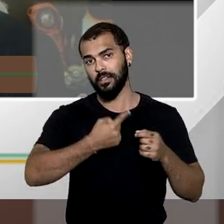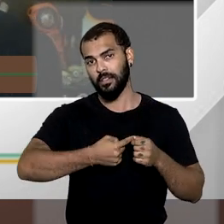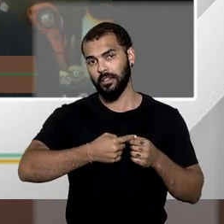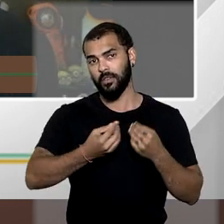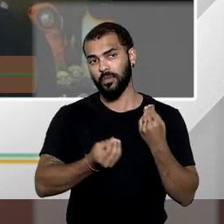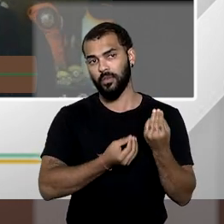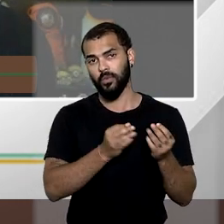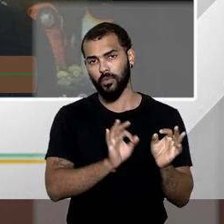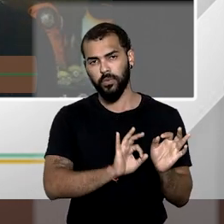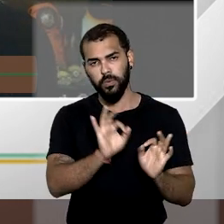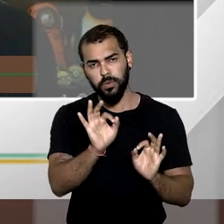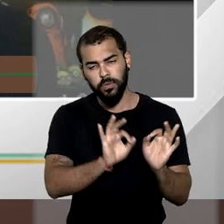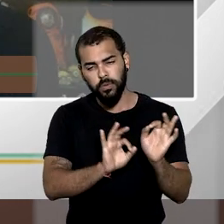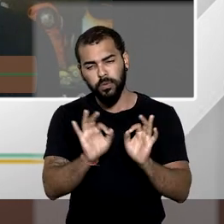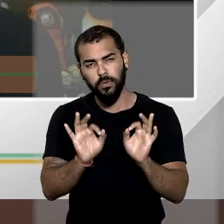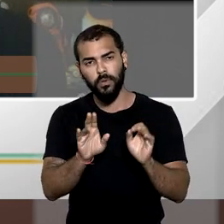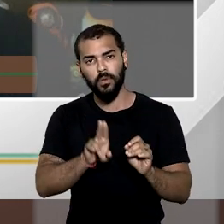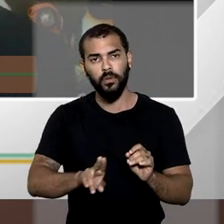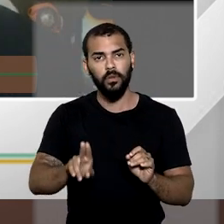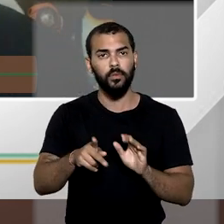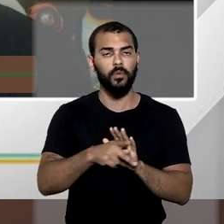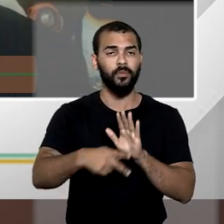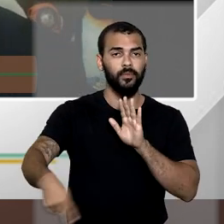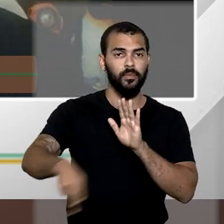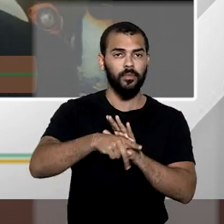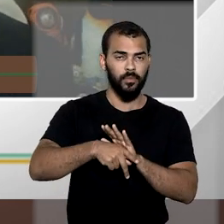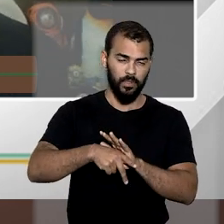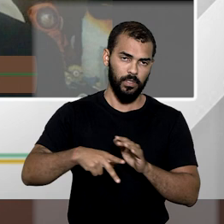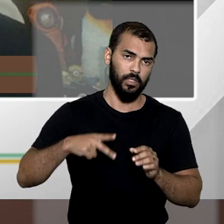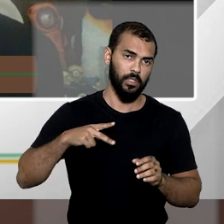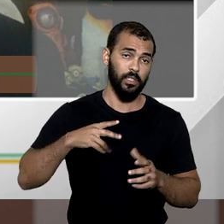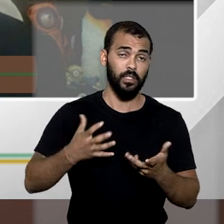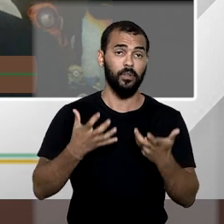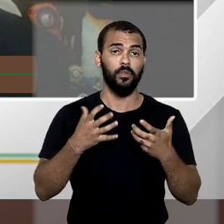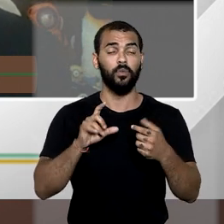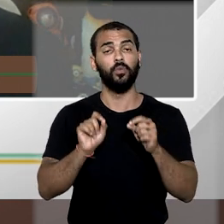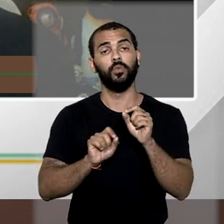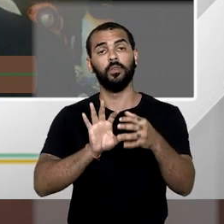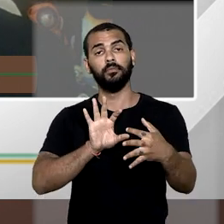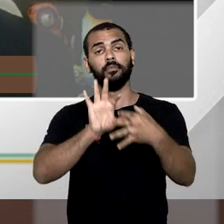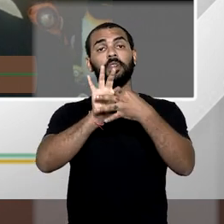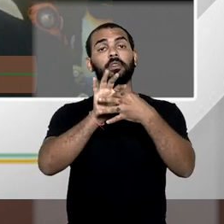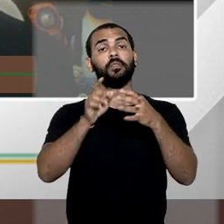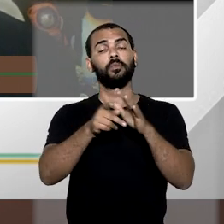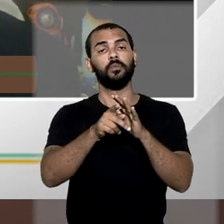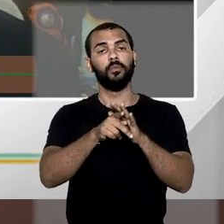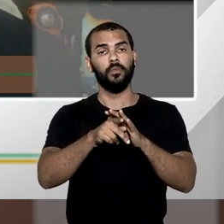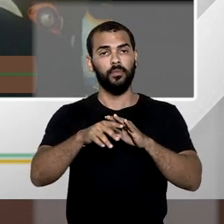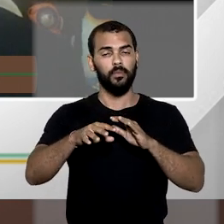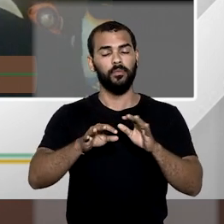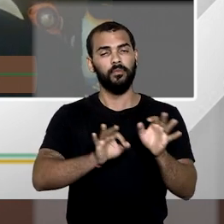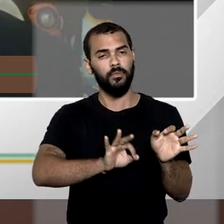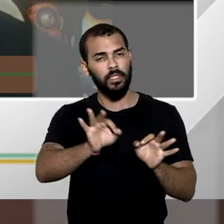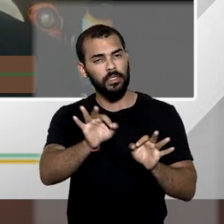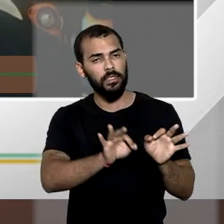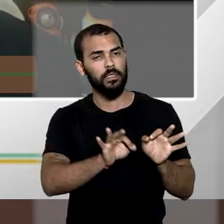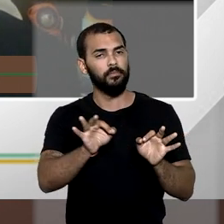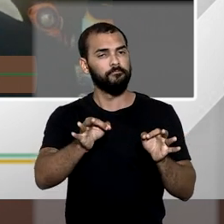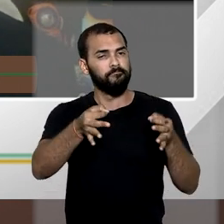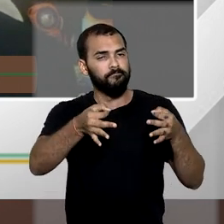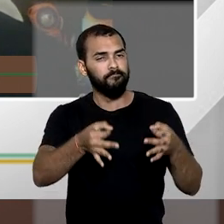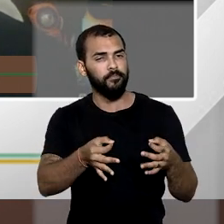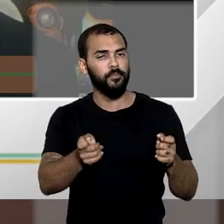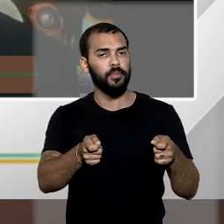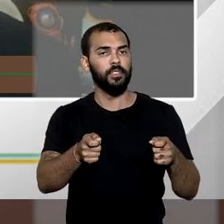o ordenamento do uso da propriedade privada, ele quer atingir um planejamento saudável para que a cidade